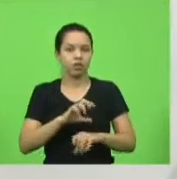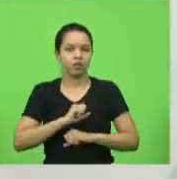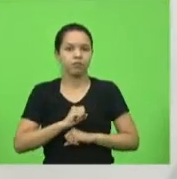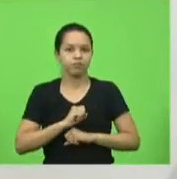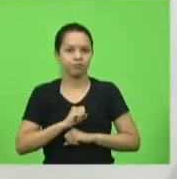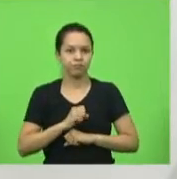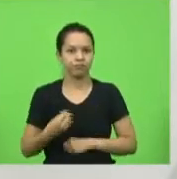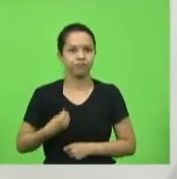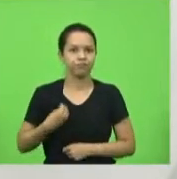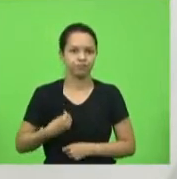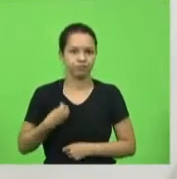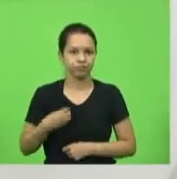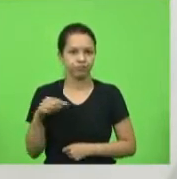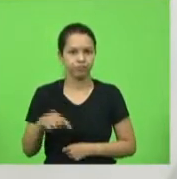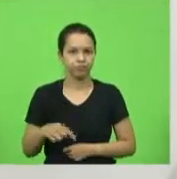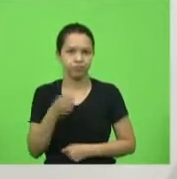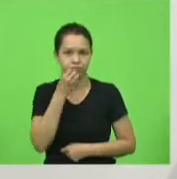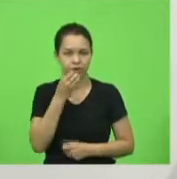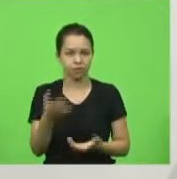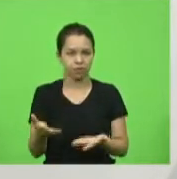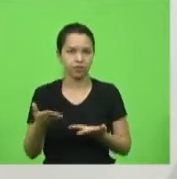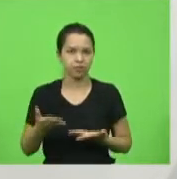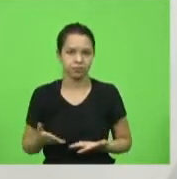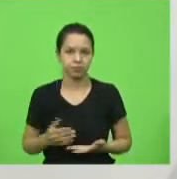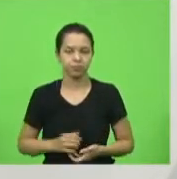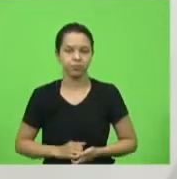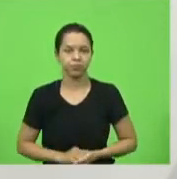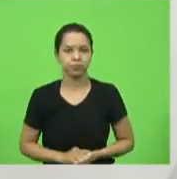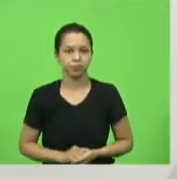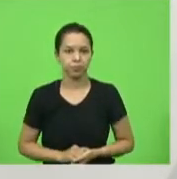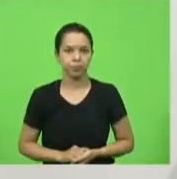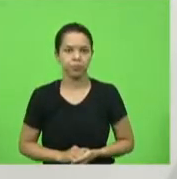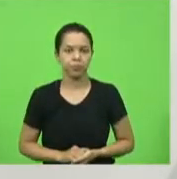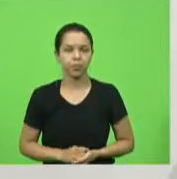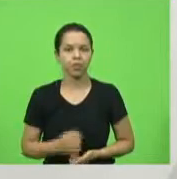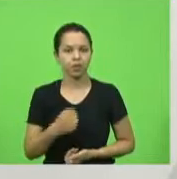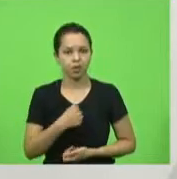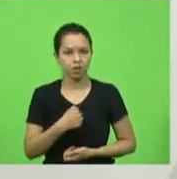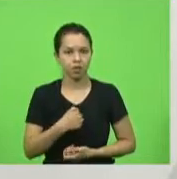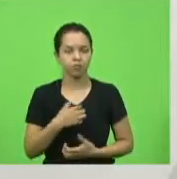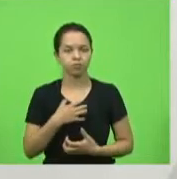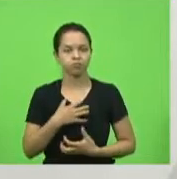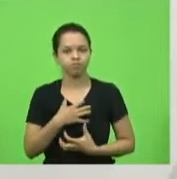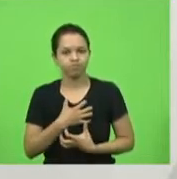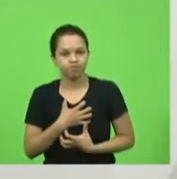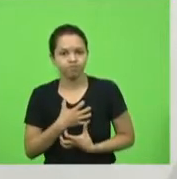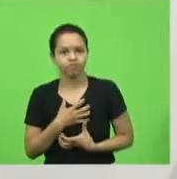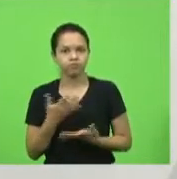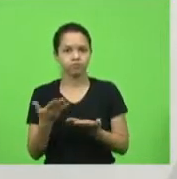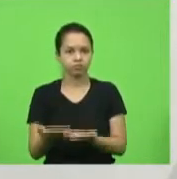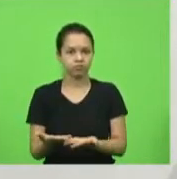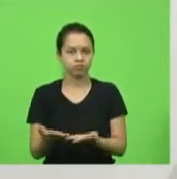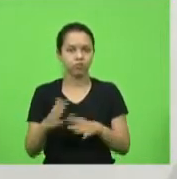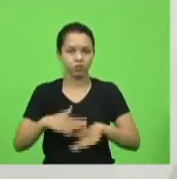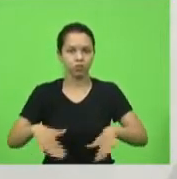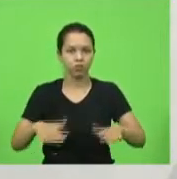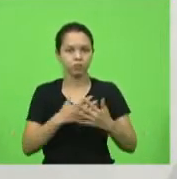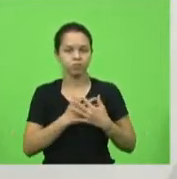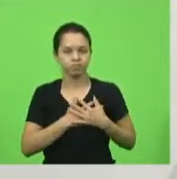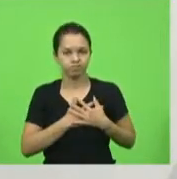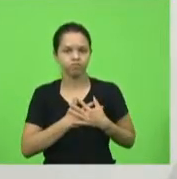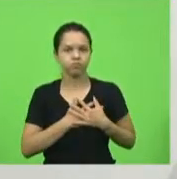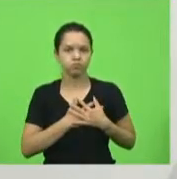Seja bem-vinda, deputada Ada. Vossa Excelência tem toda a consideração, não só minha, mas também de todos nós aqui ficamos